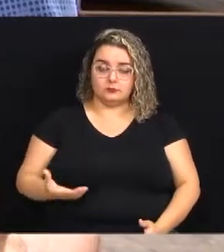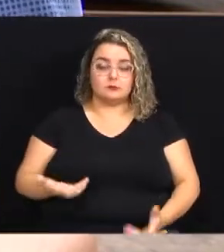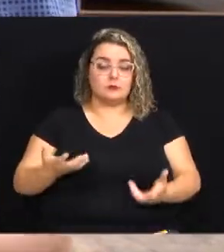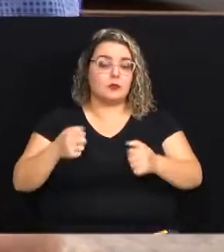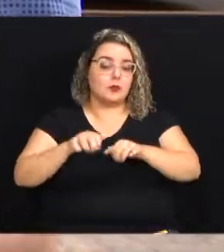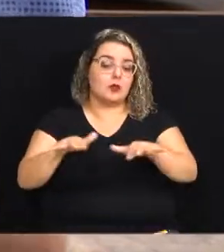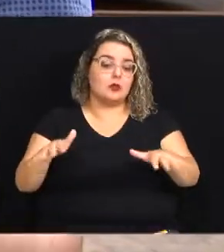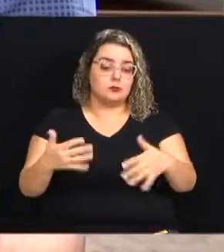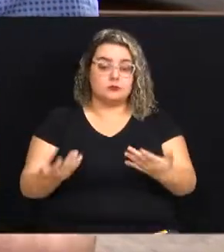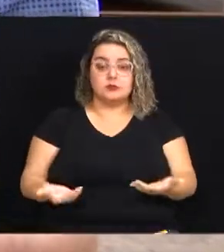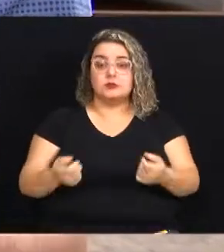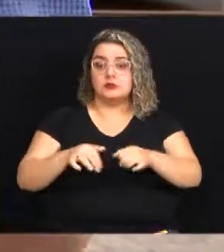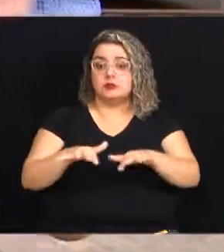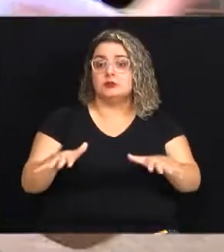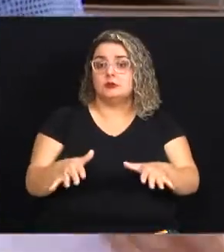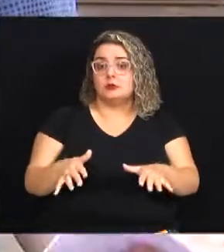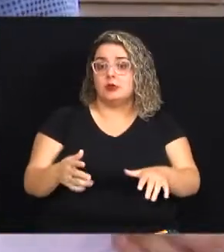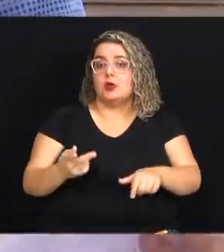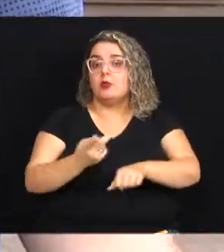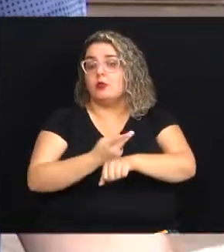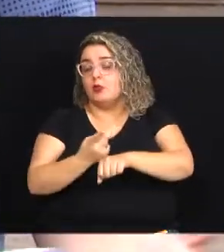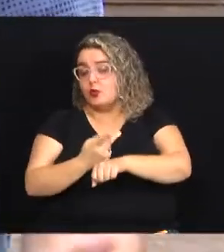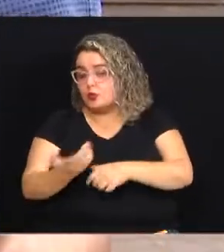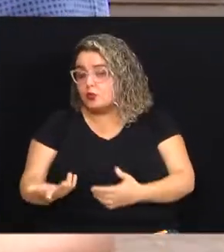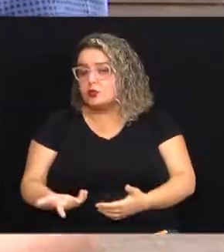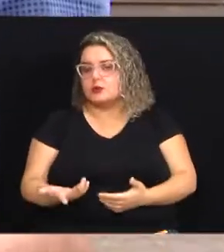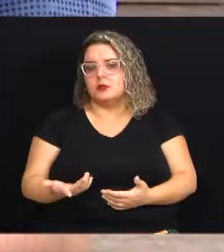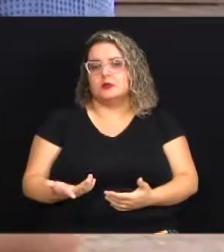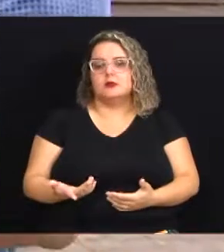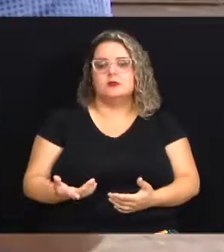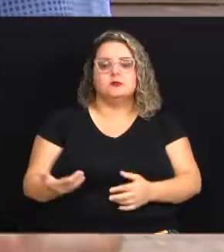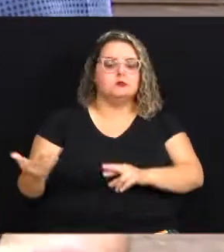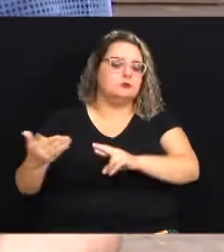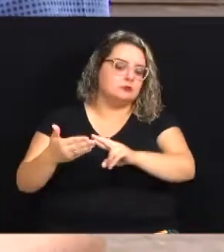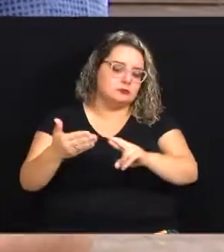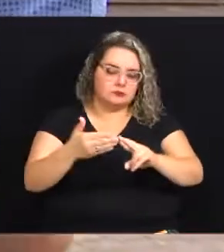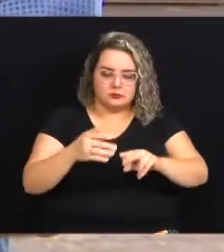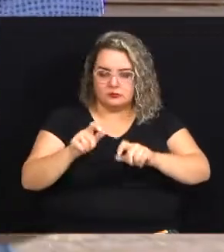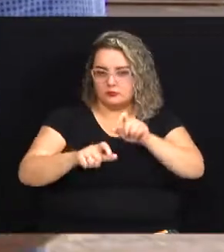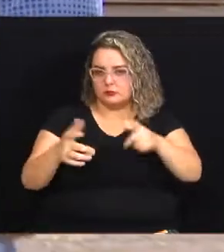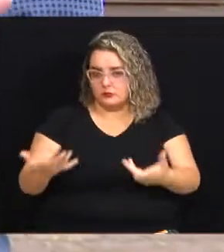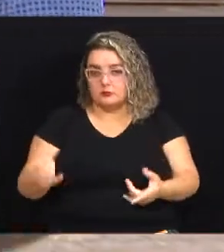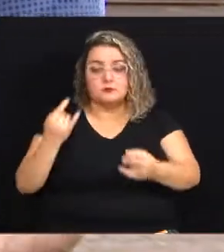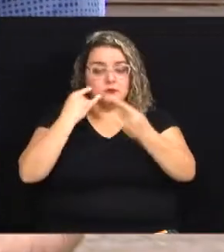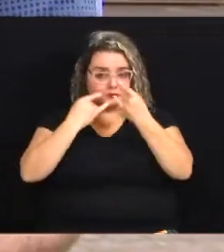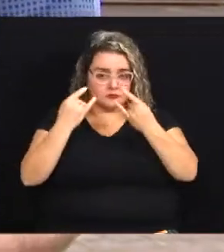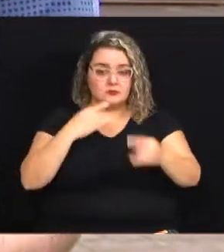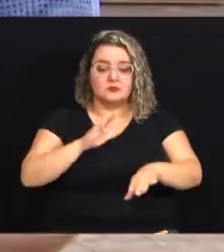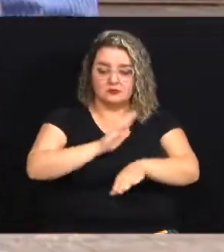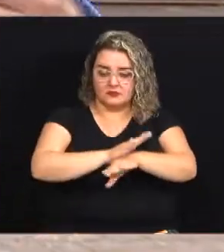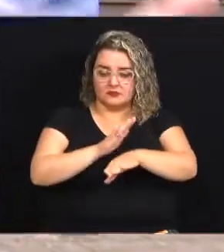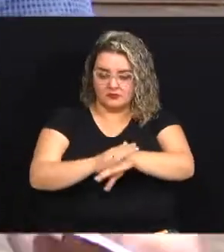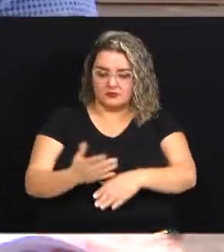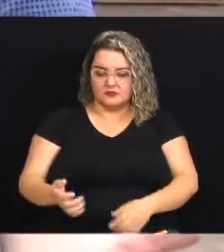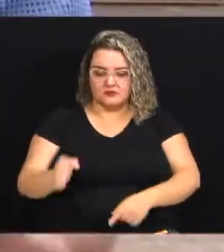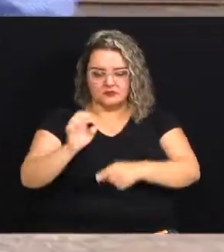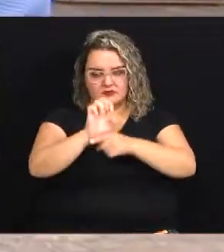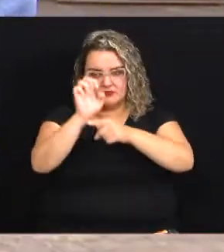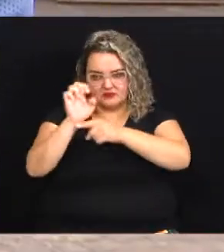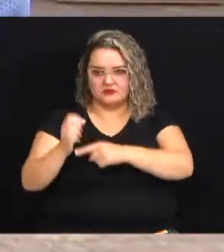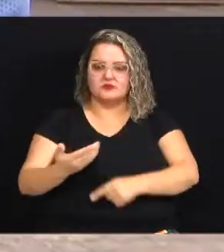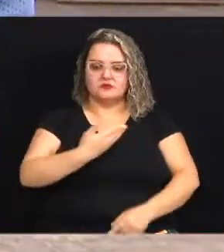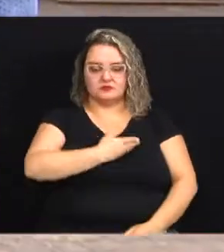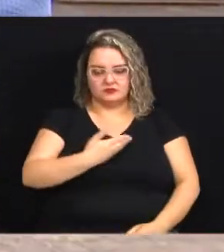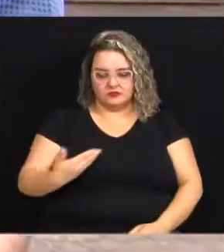expandir e para a expansão nós estamos realmente correndo atrás de representantes de pessoas que estão interessadas em ajudar tanto no Estado